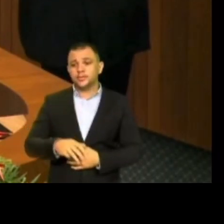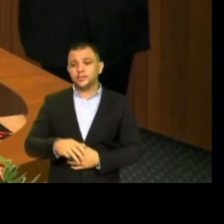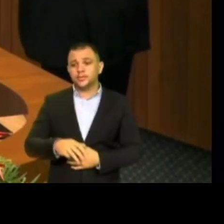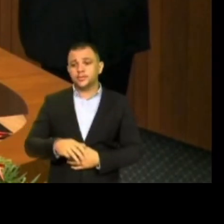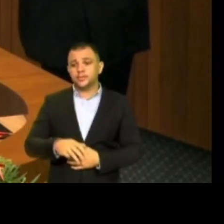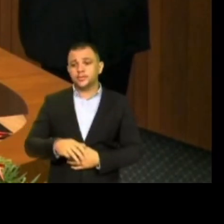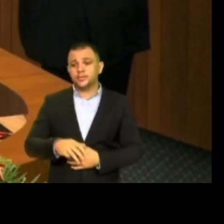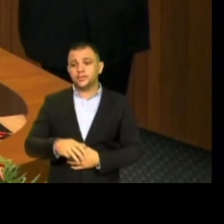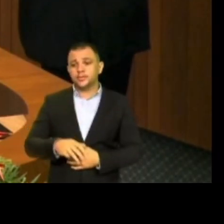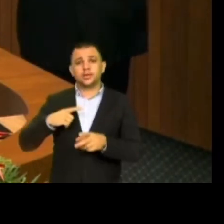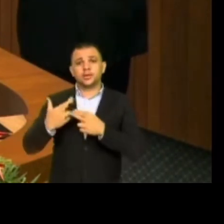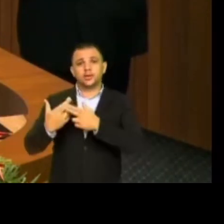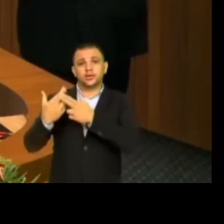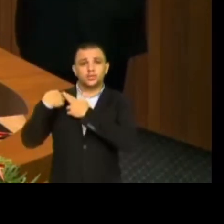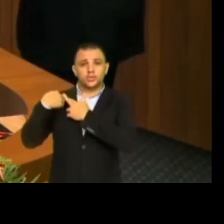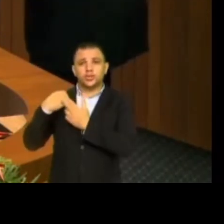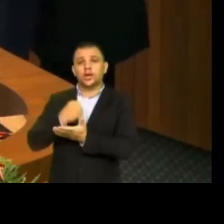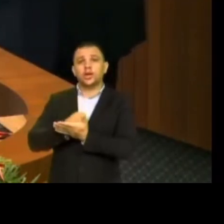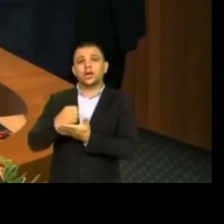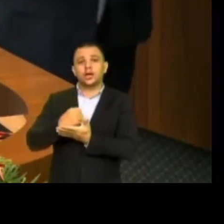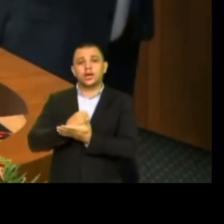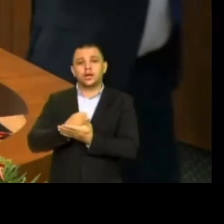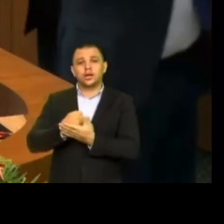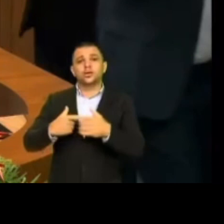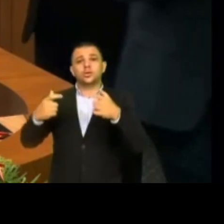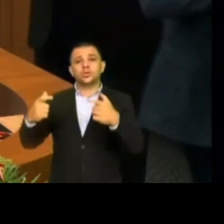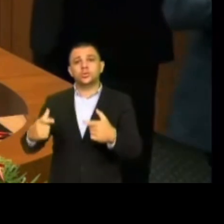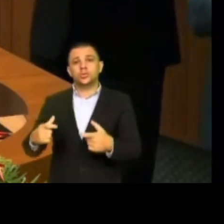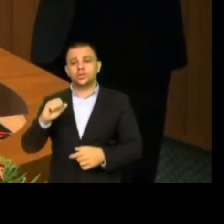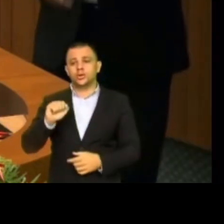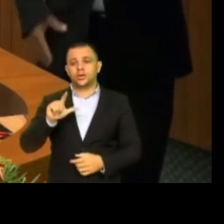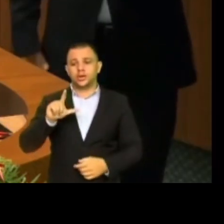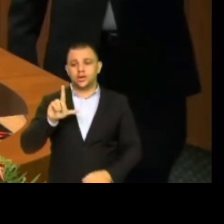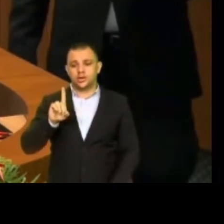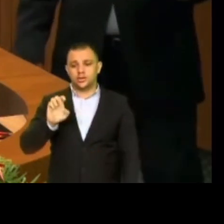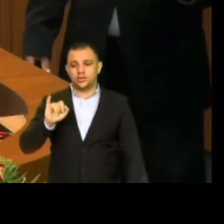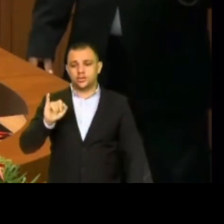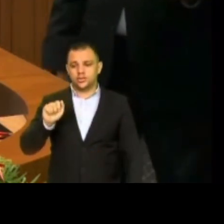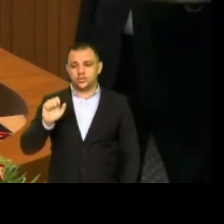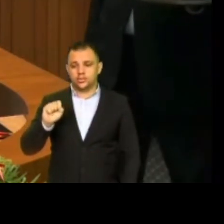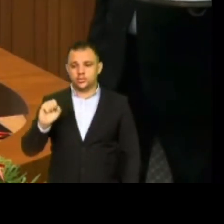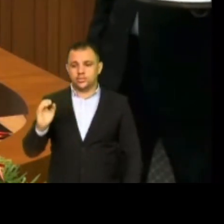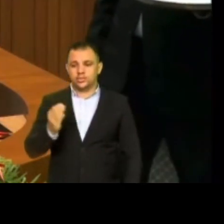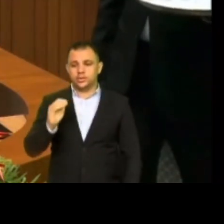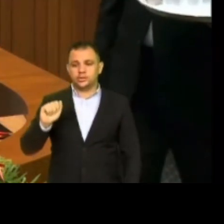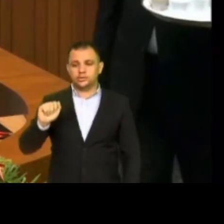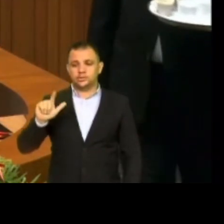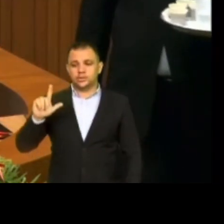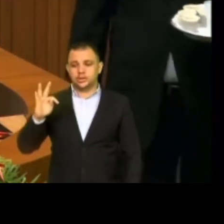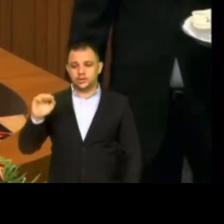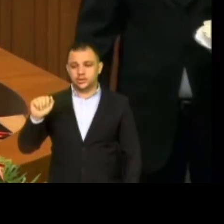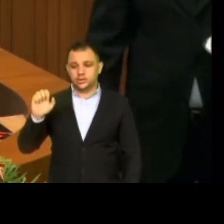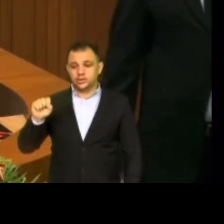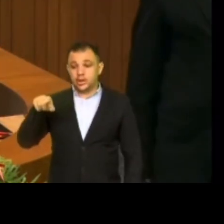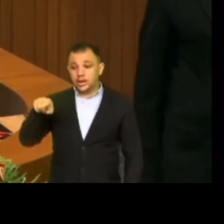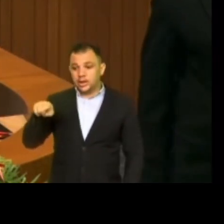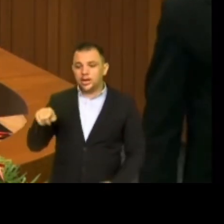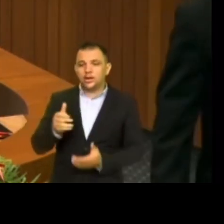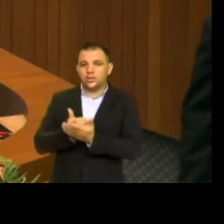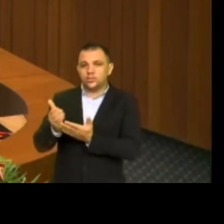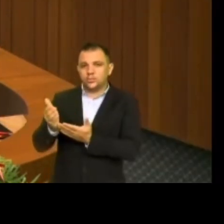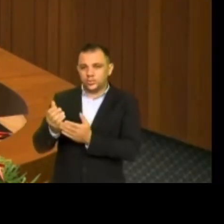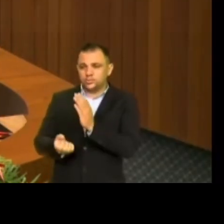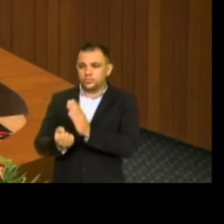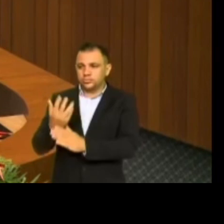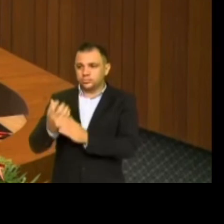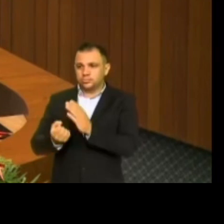delegação do cartório de Aldeias Altas, que com a explosão do agronegócio começou a faturar alto,